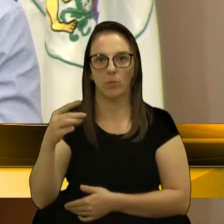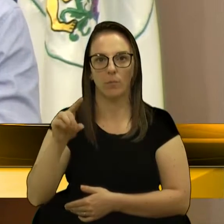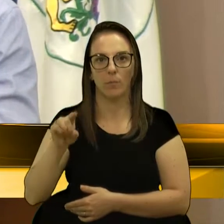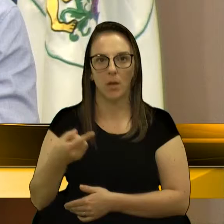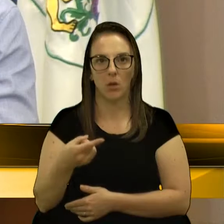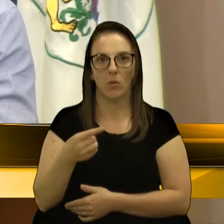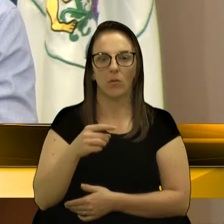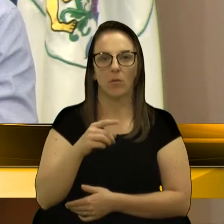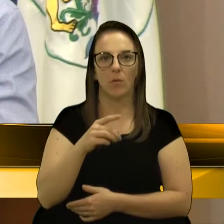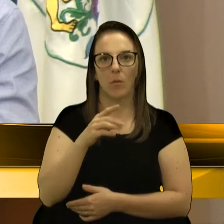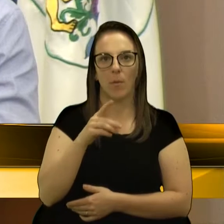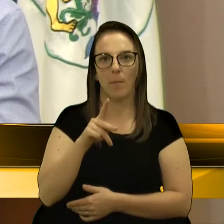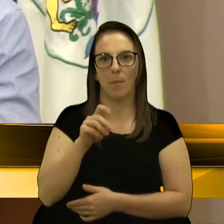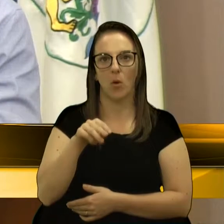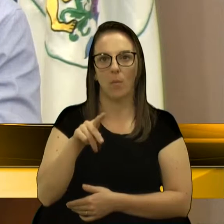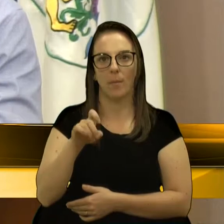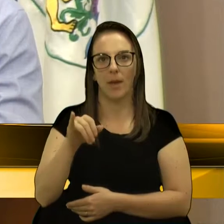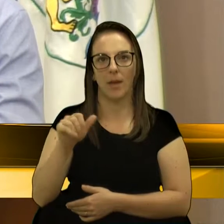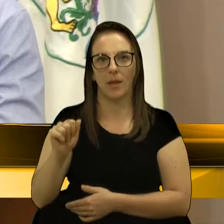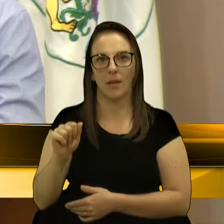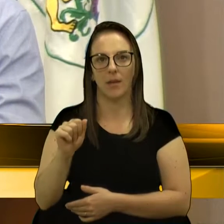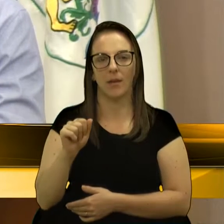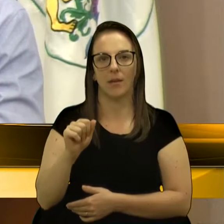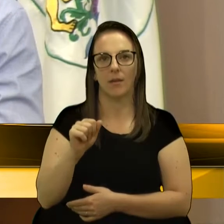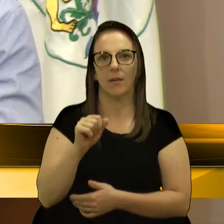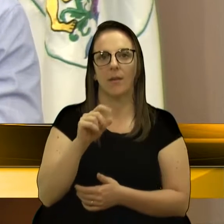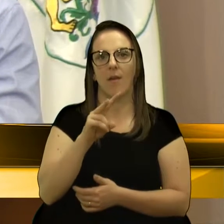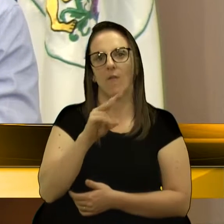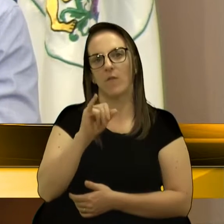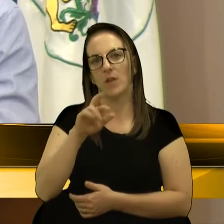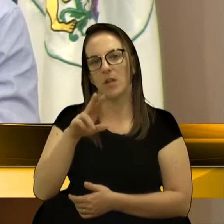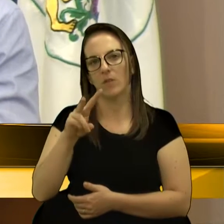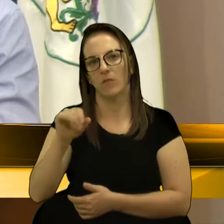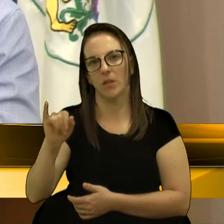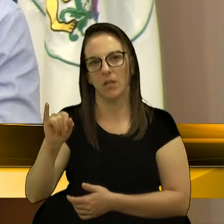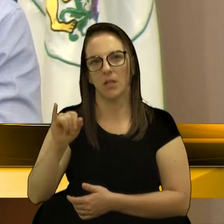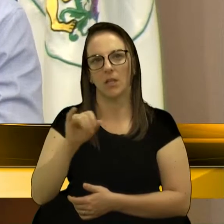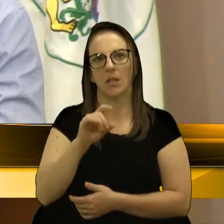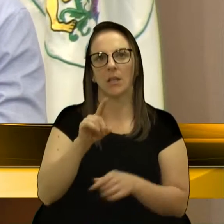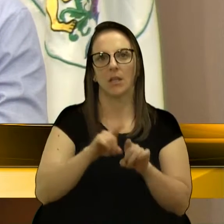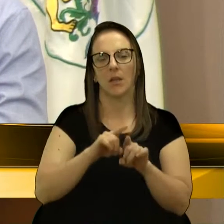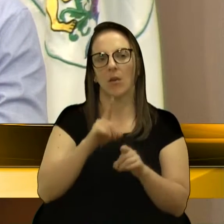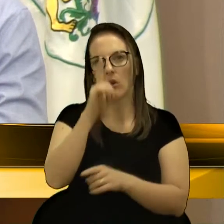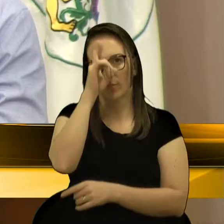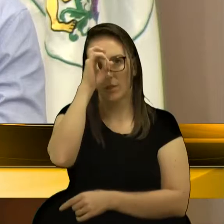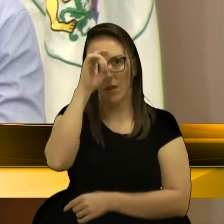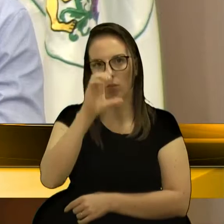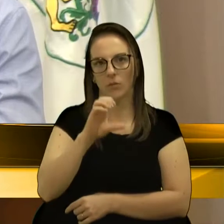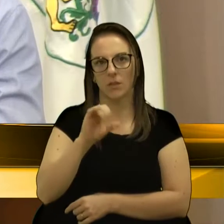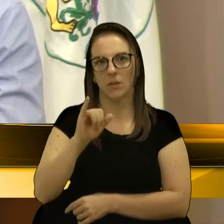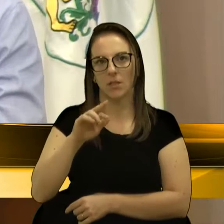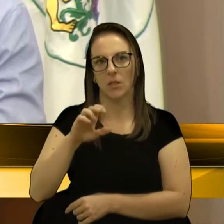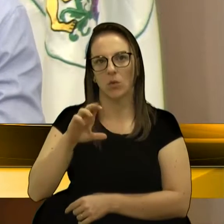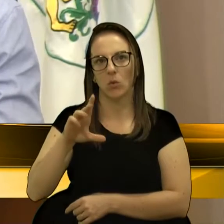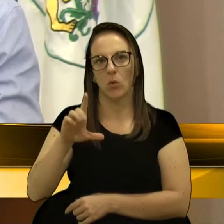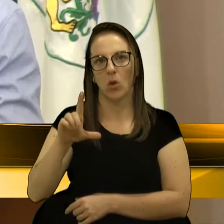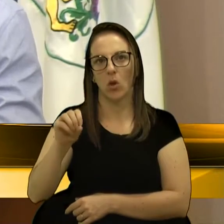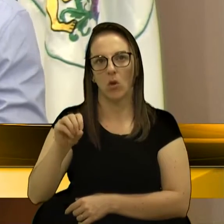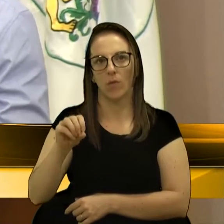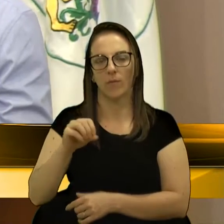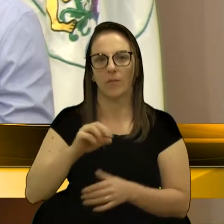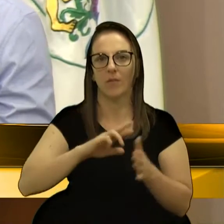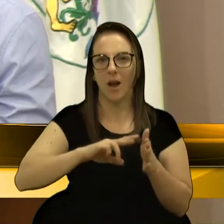818 mil. Hospital Vervi, 942 mil. Hospital do Círculo, 39 mil reais. O